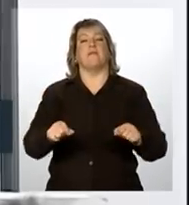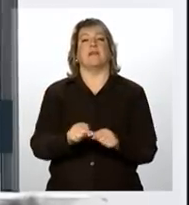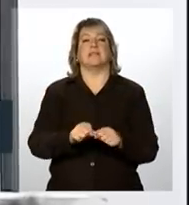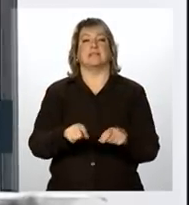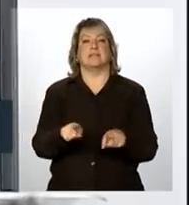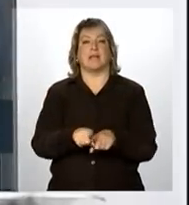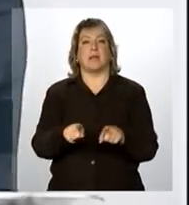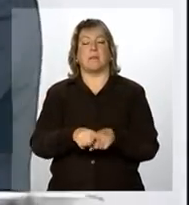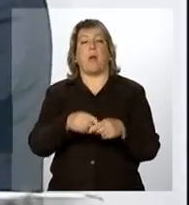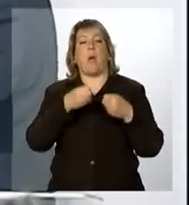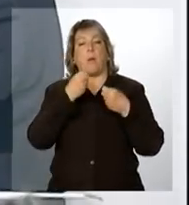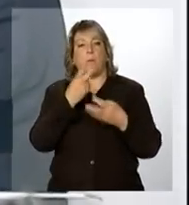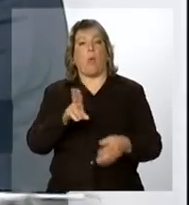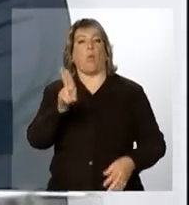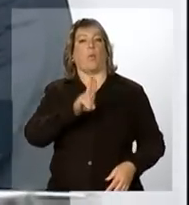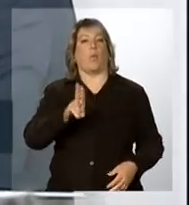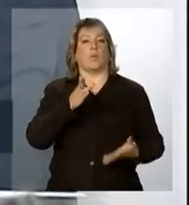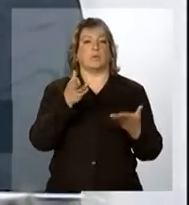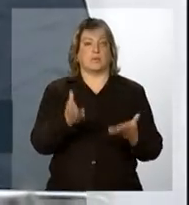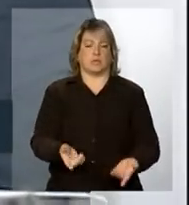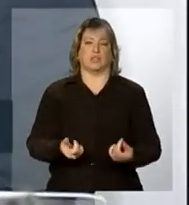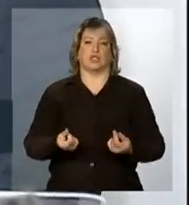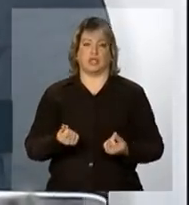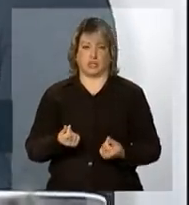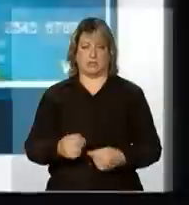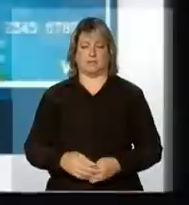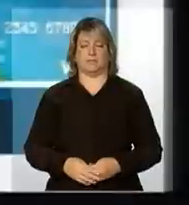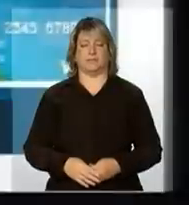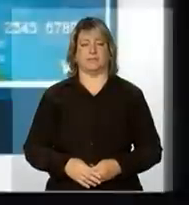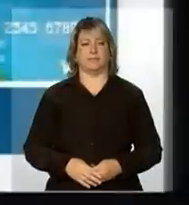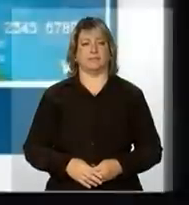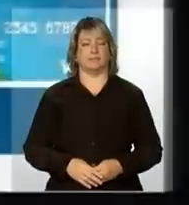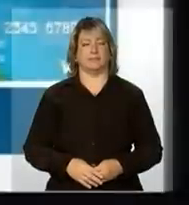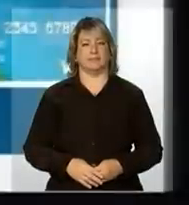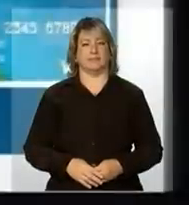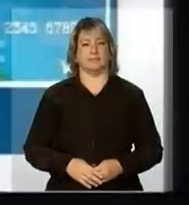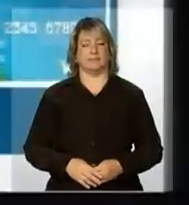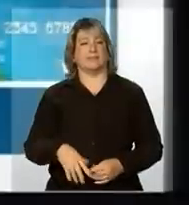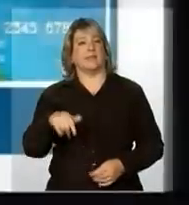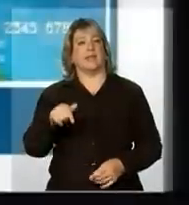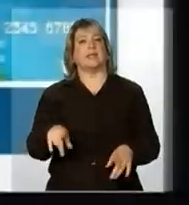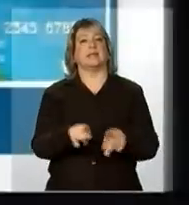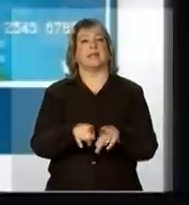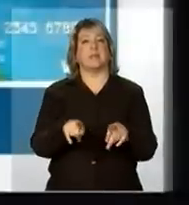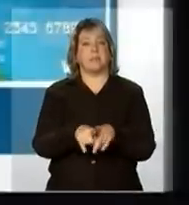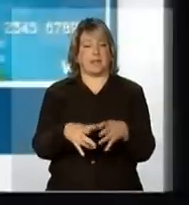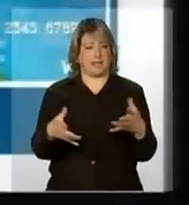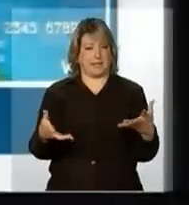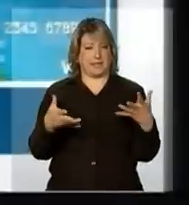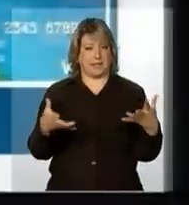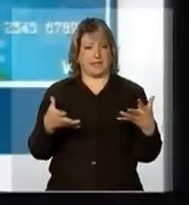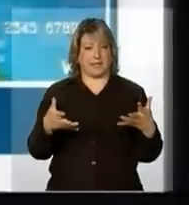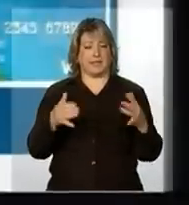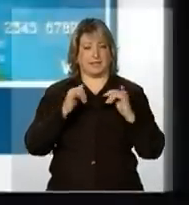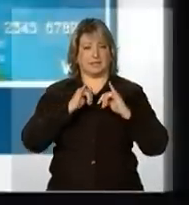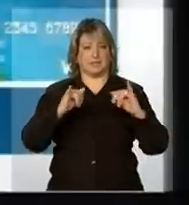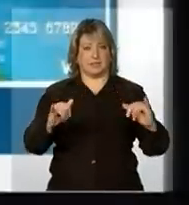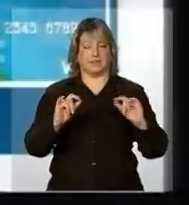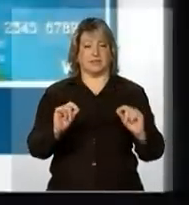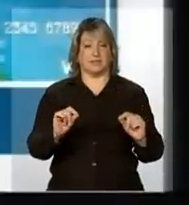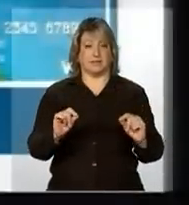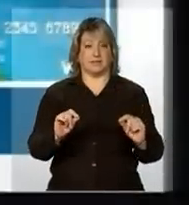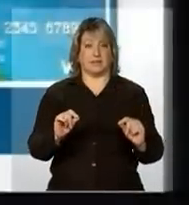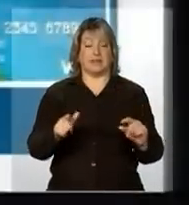a boa aplicação desses recursos. E aqui também queremos destacar o